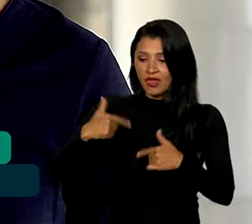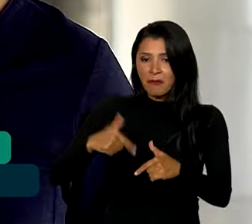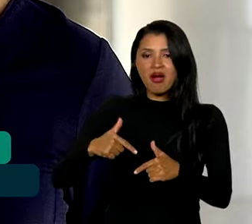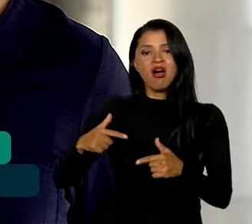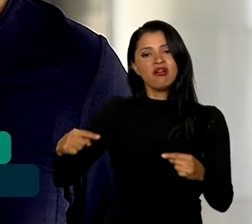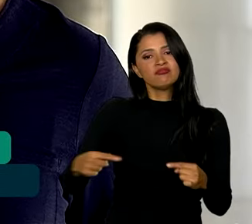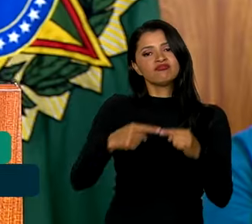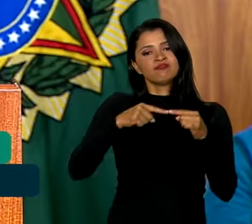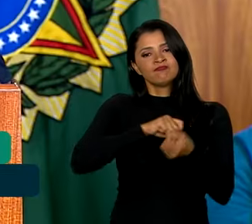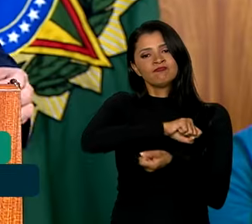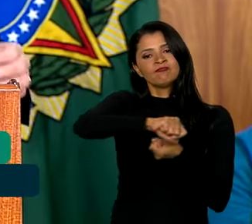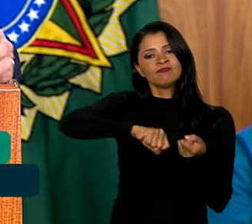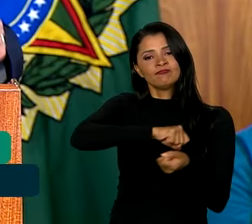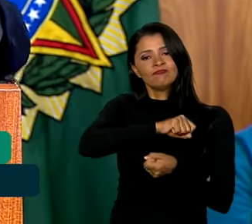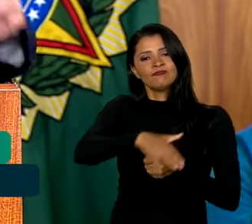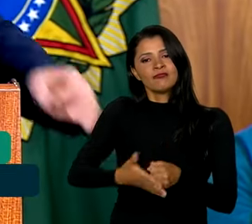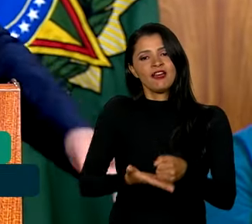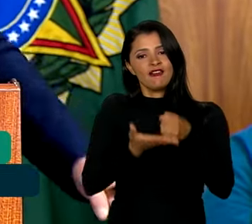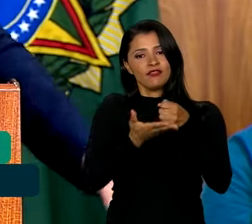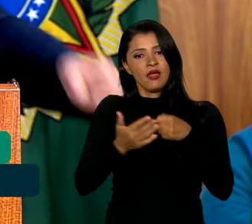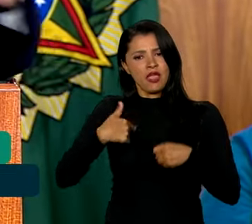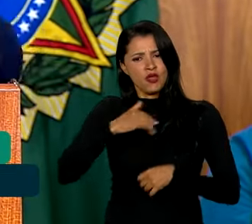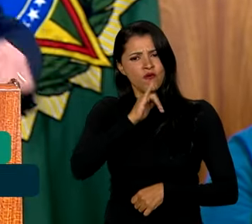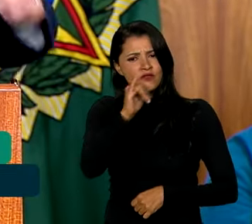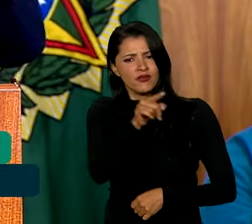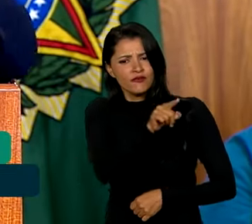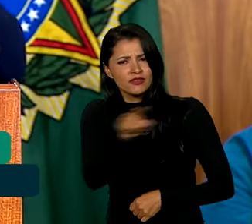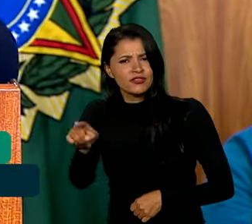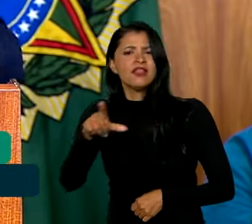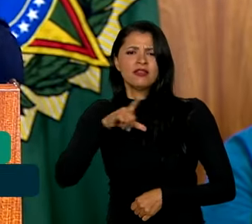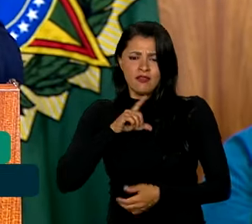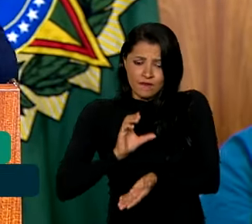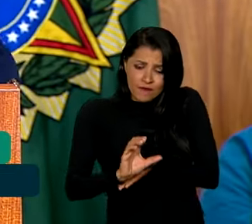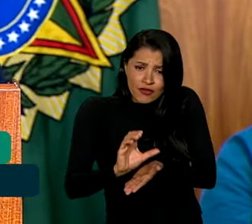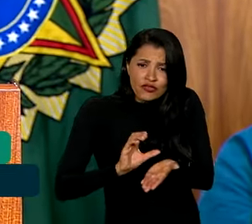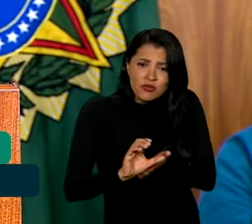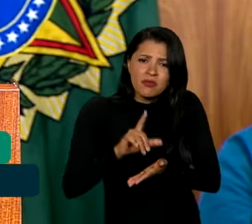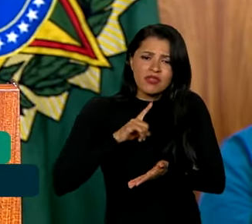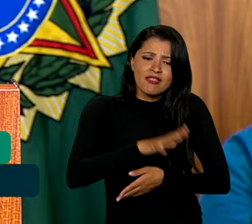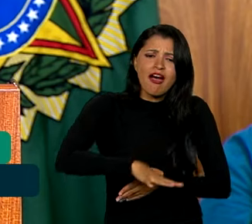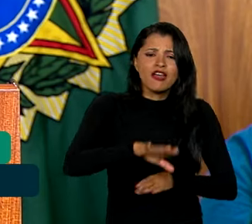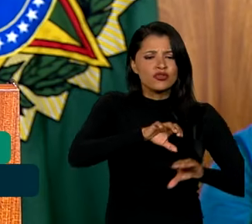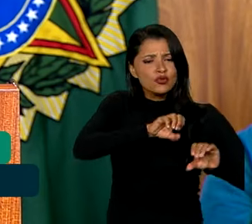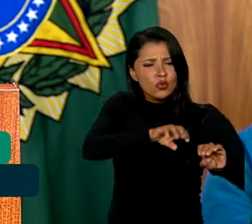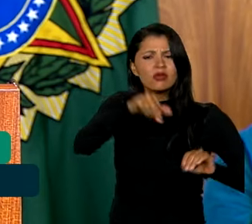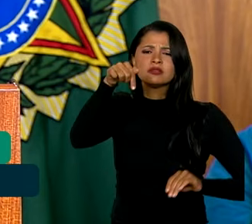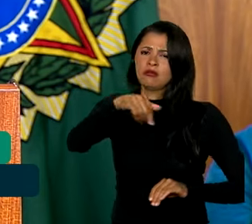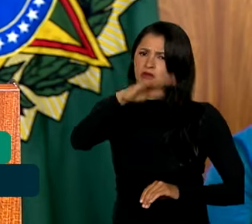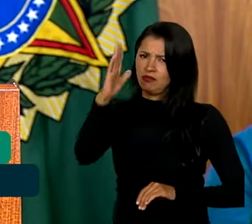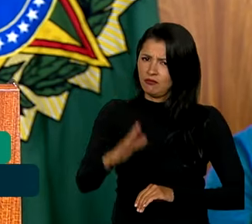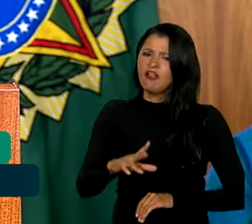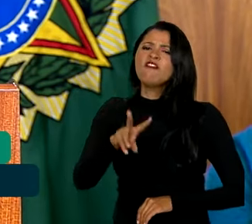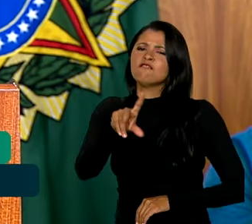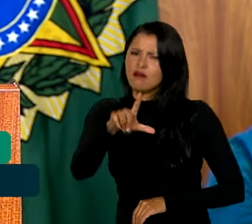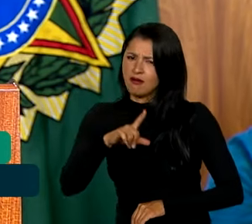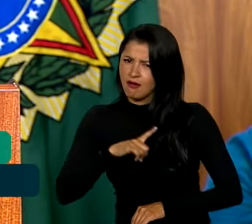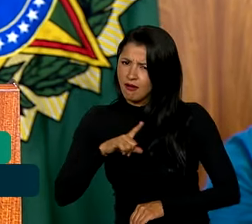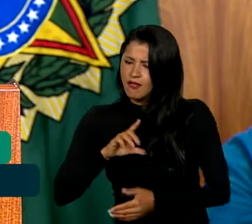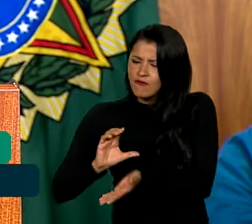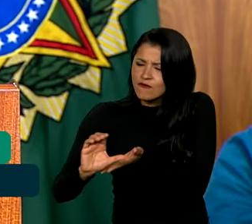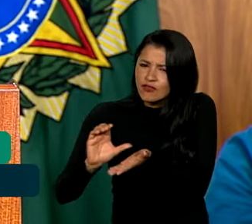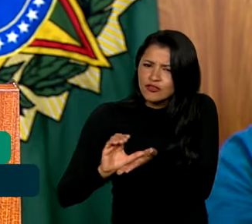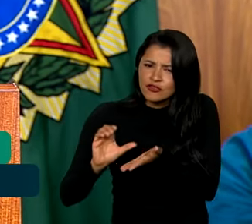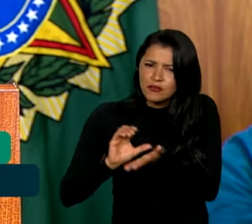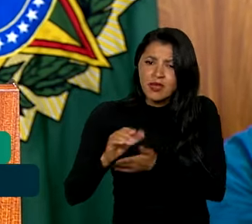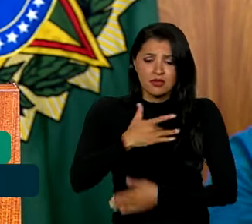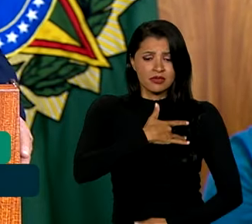sustentável. Eu quero dizer para vocês que vai ter muito investimento em educação nesse país, vai ter muito investimento